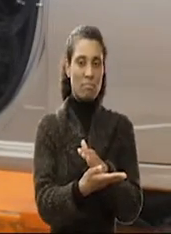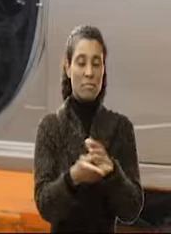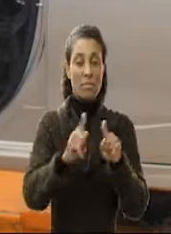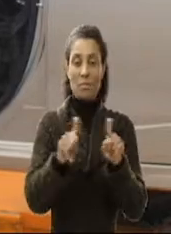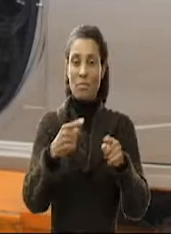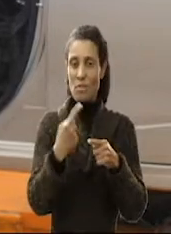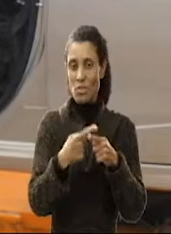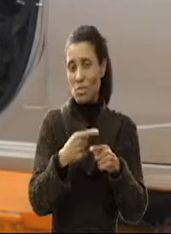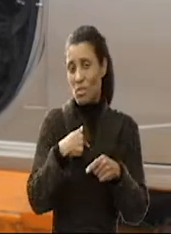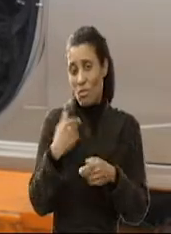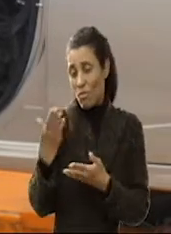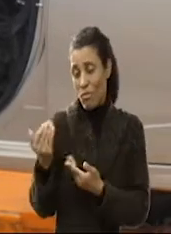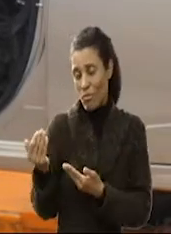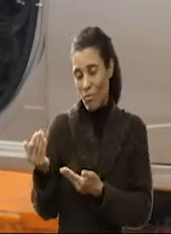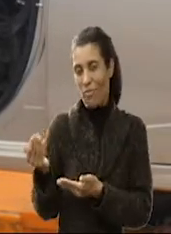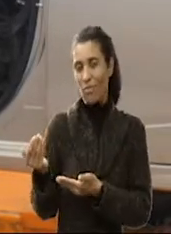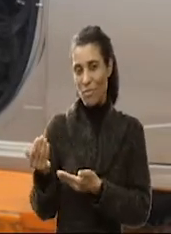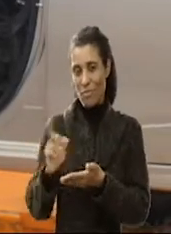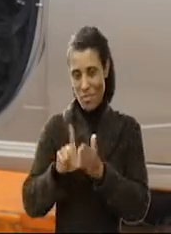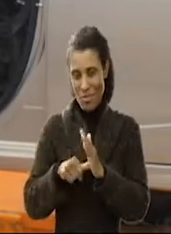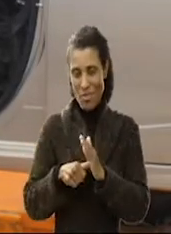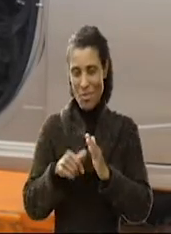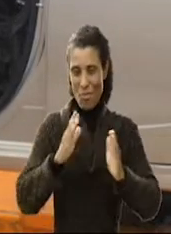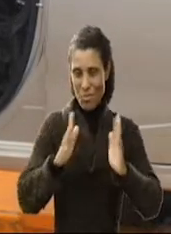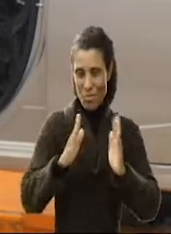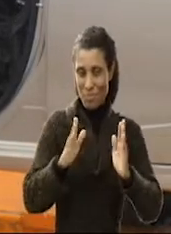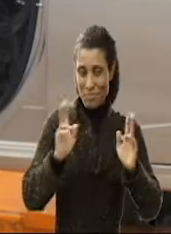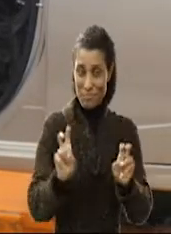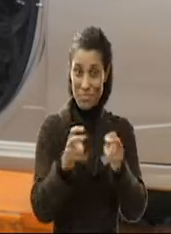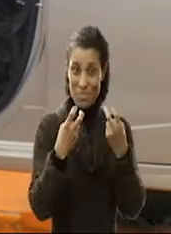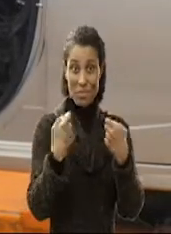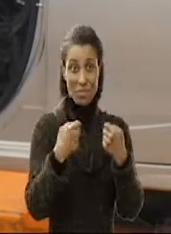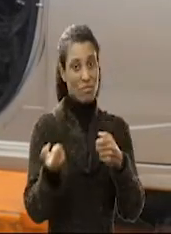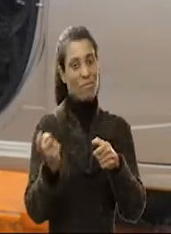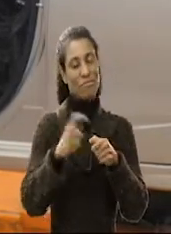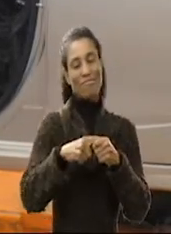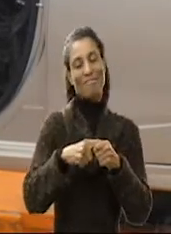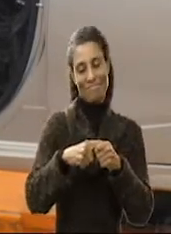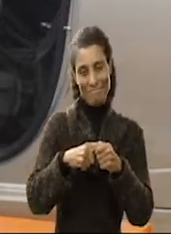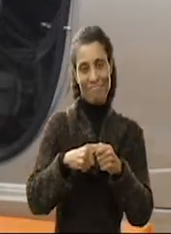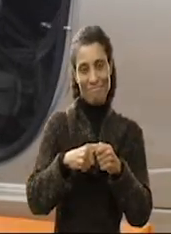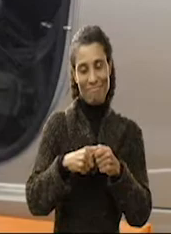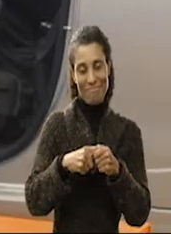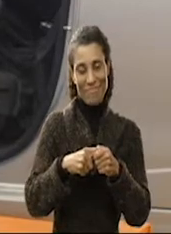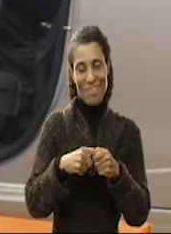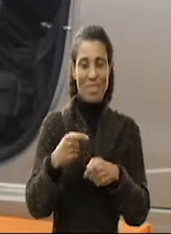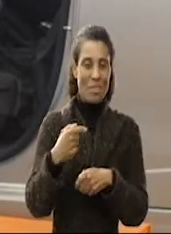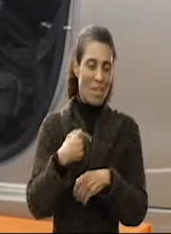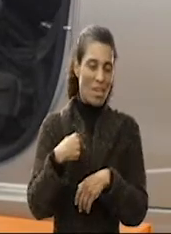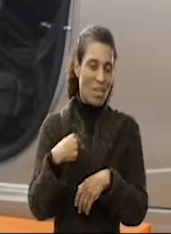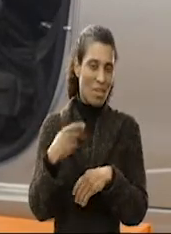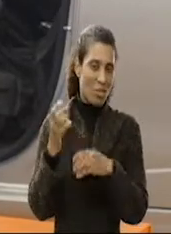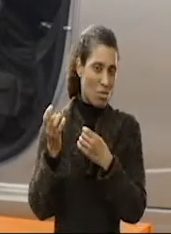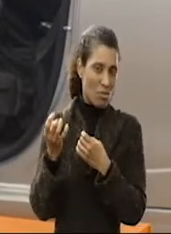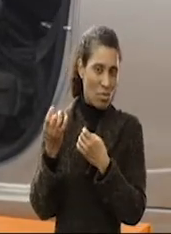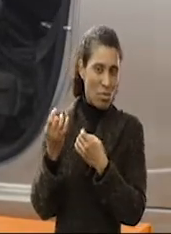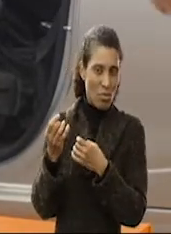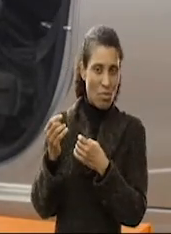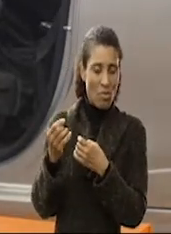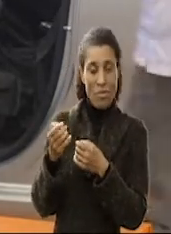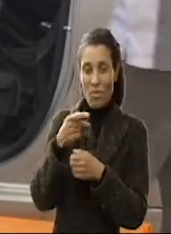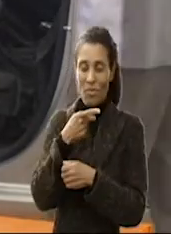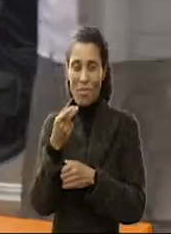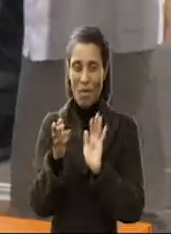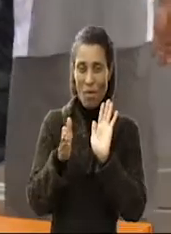mas porque eu era muito novo. Acabei depois de um tempo notando que eu teria que voltar. Foi quando eu larguei a